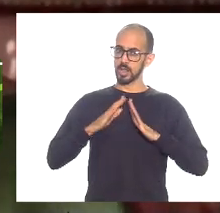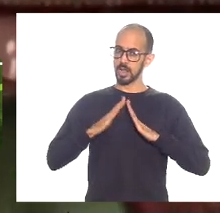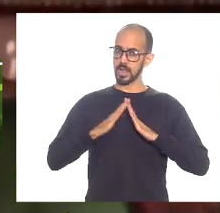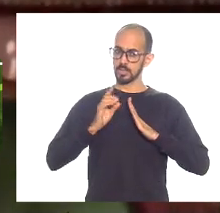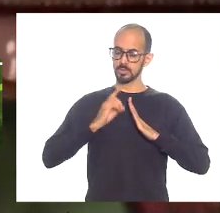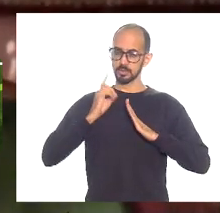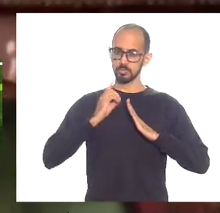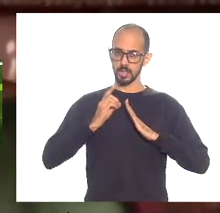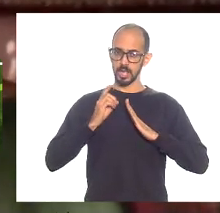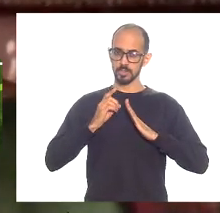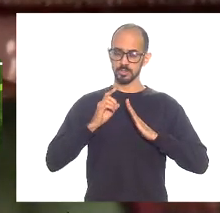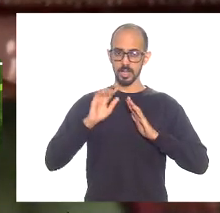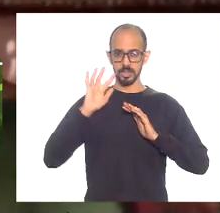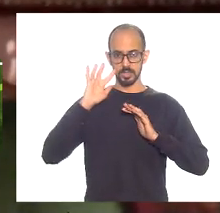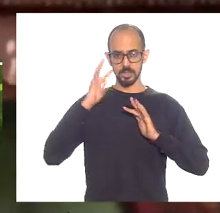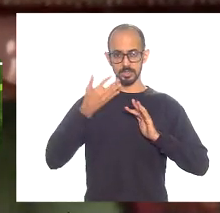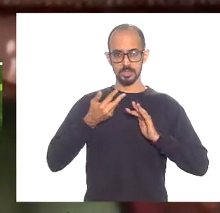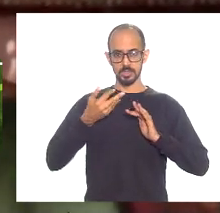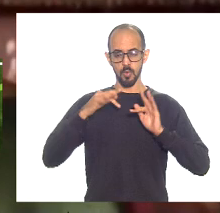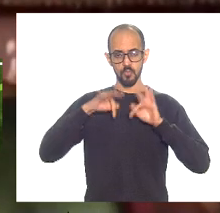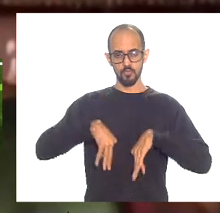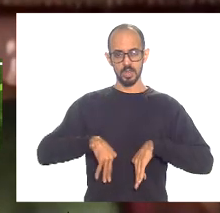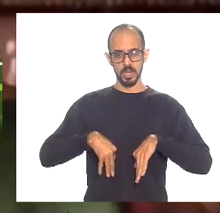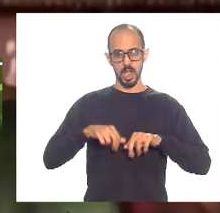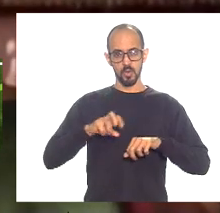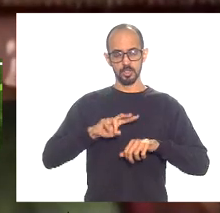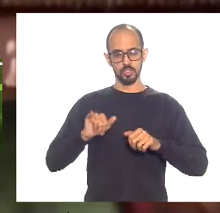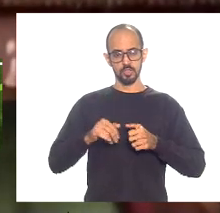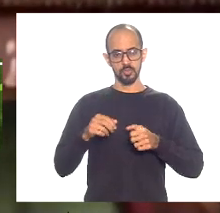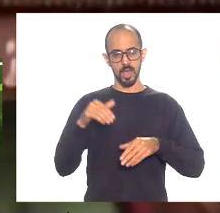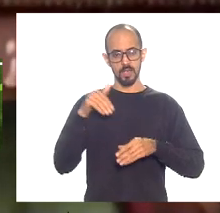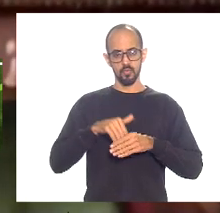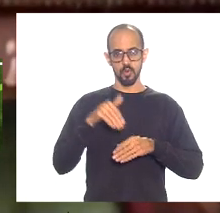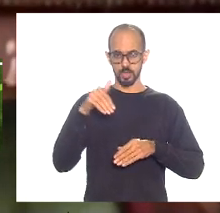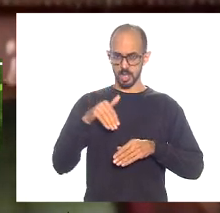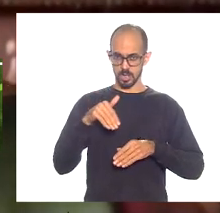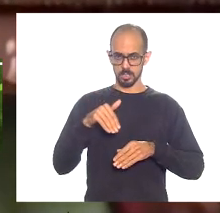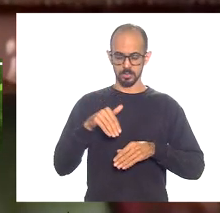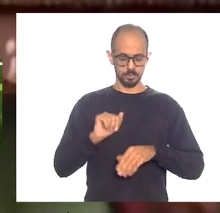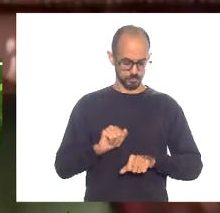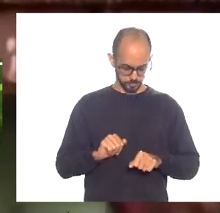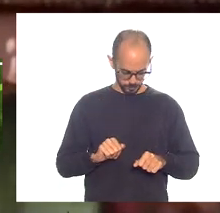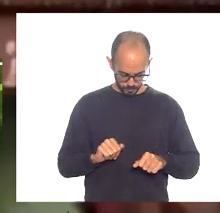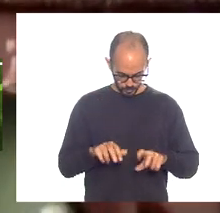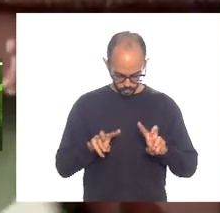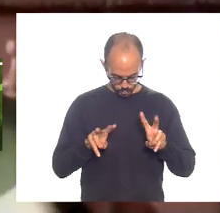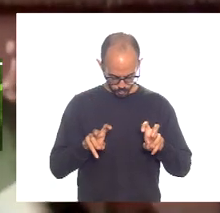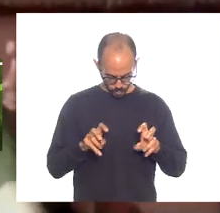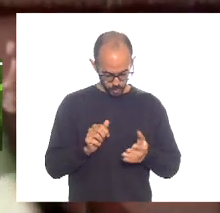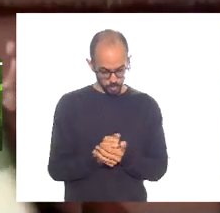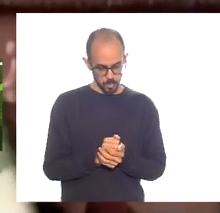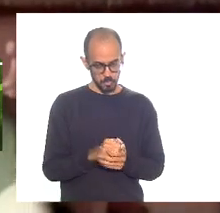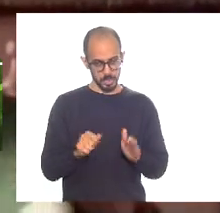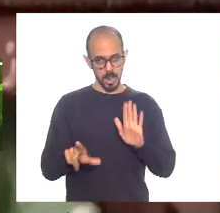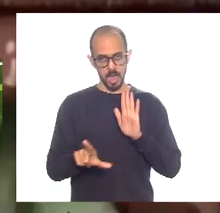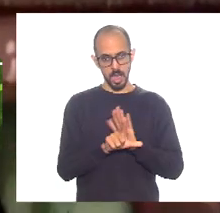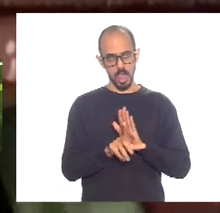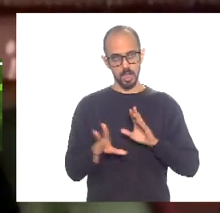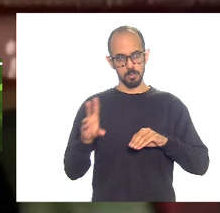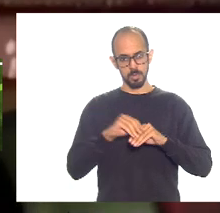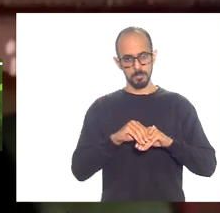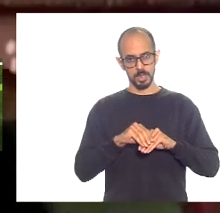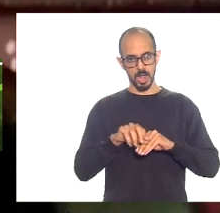decisão final que vamos tomar a partir do nosso voto em relação a lei complementar